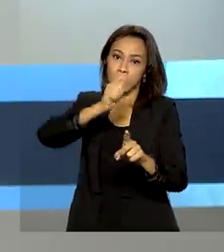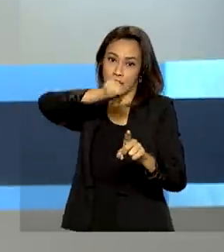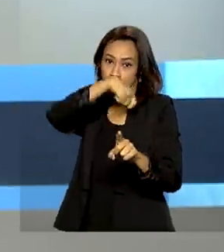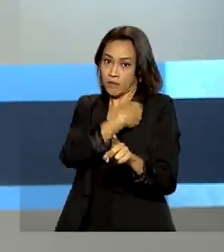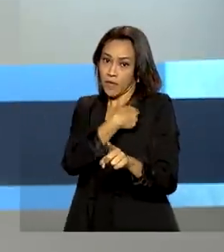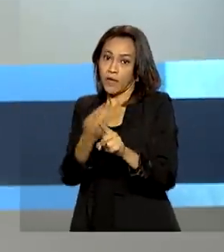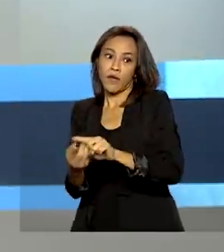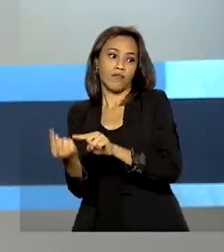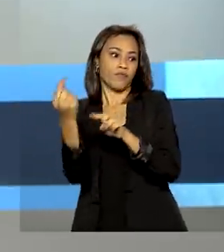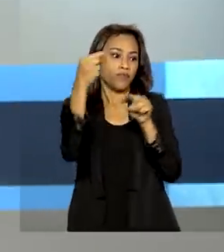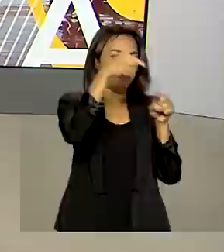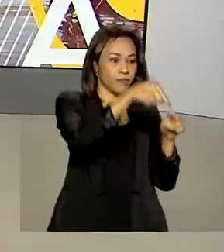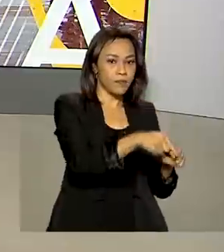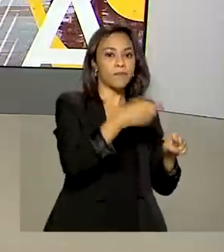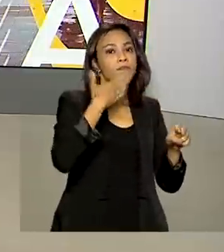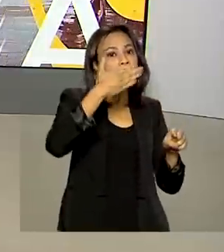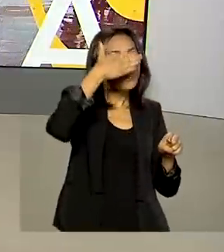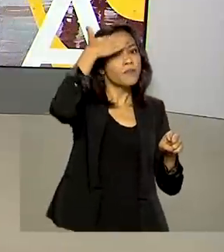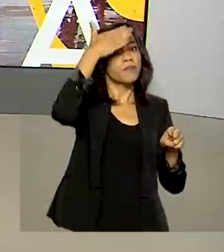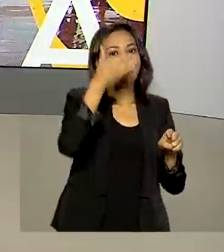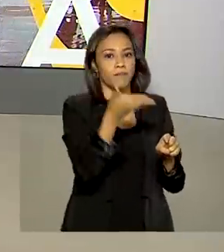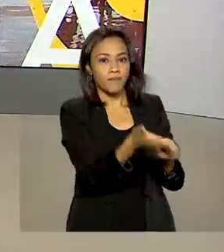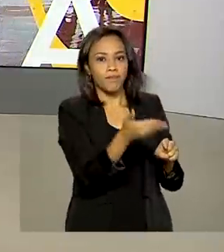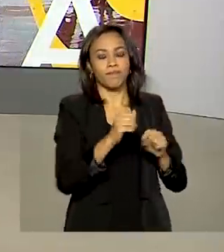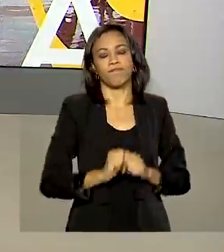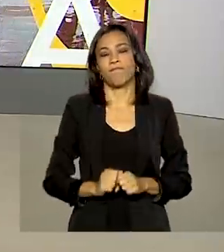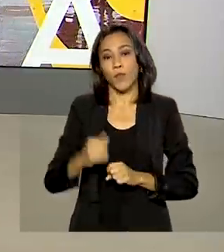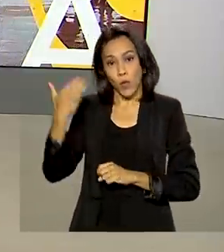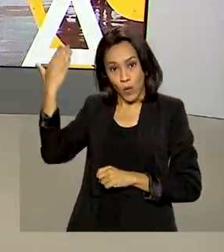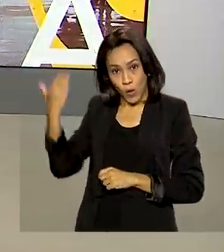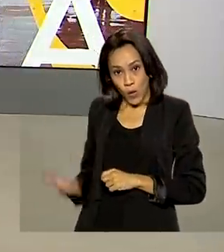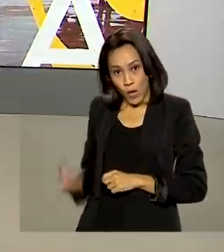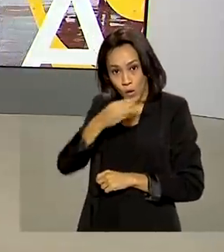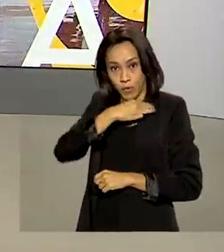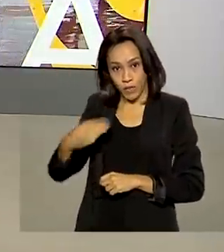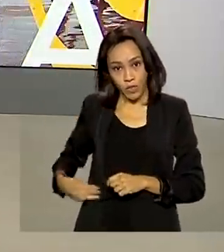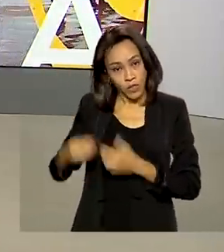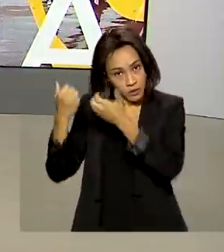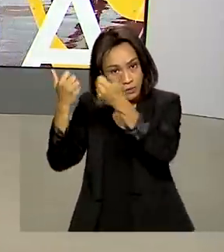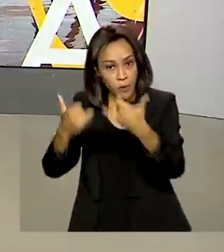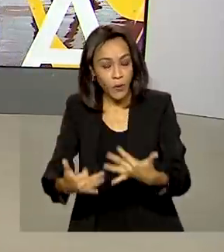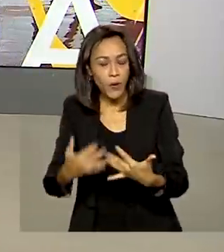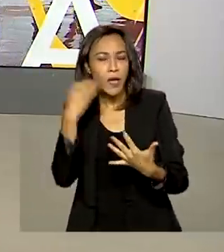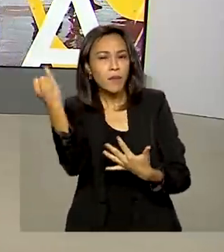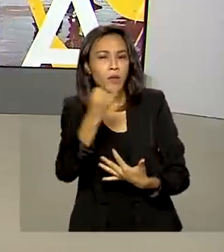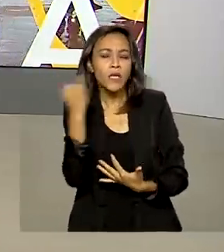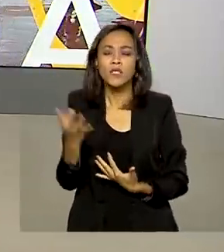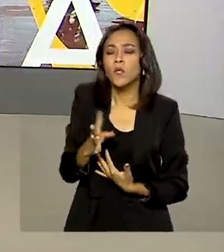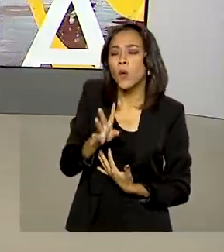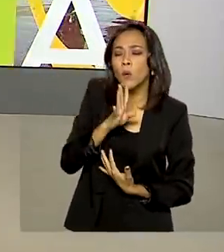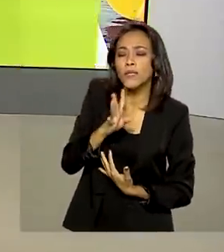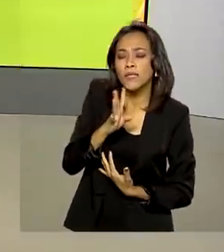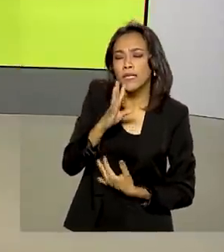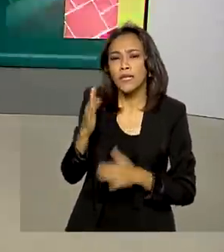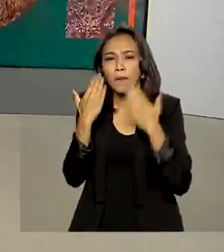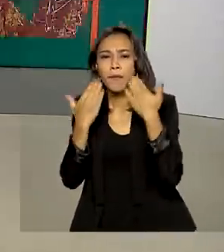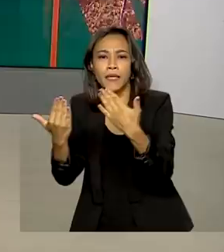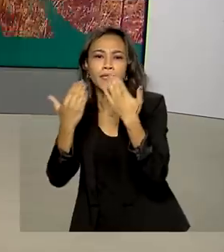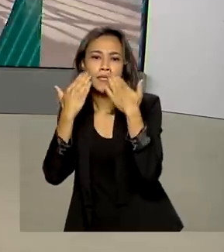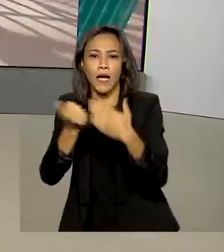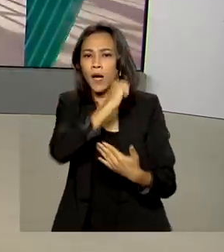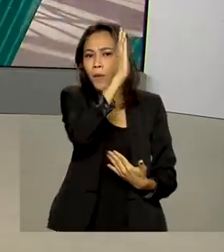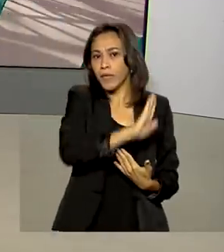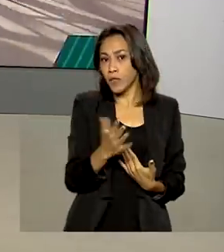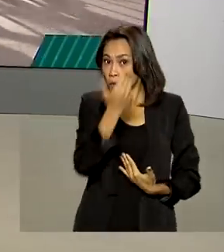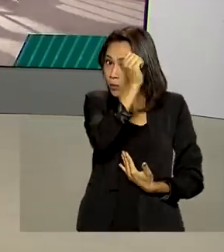destino ao Oriente Médio. Para o ministro é importante conhecer, apresentar e ouvir as demandas do mercado, já que o